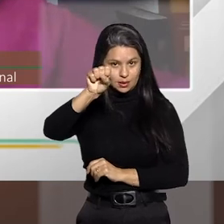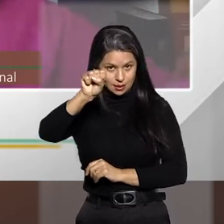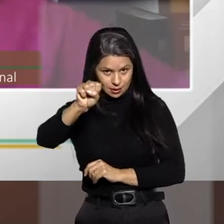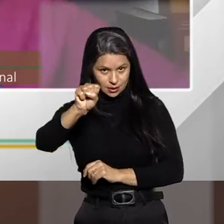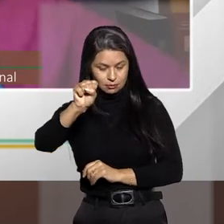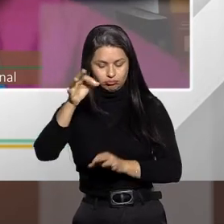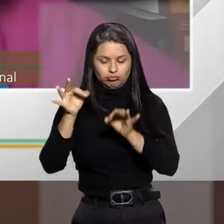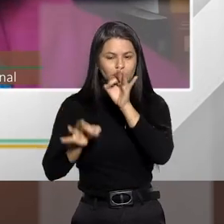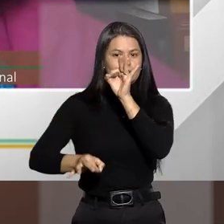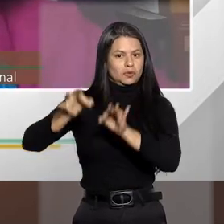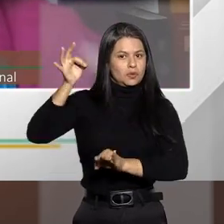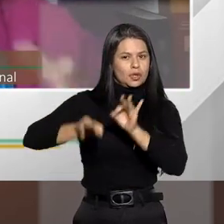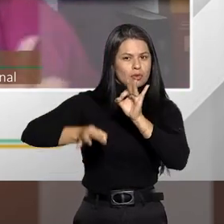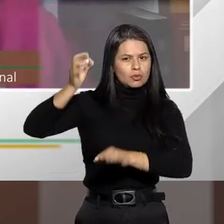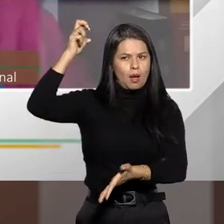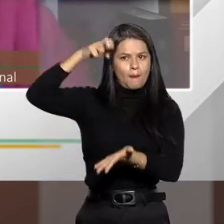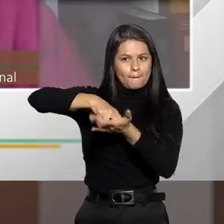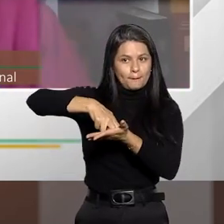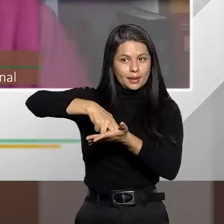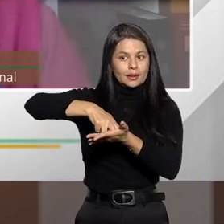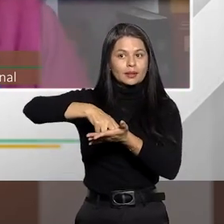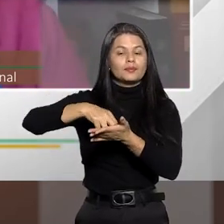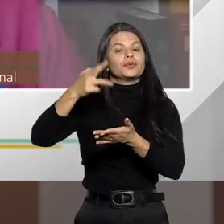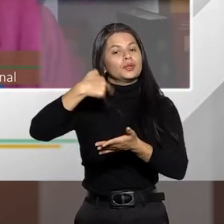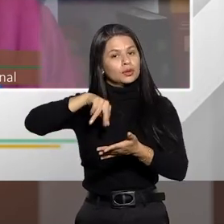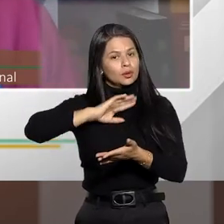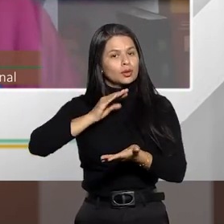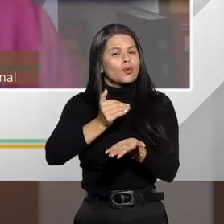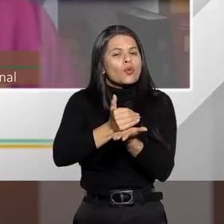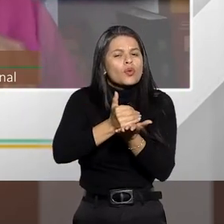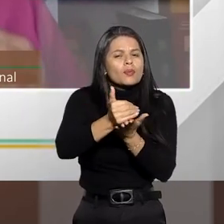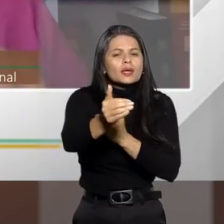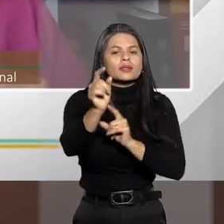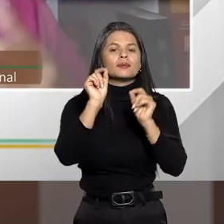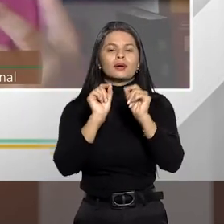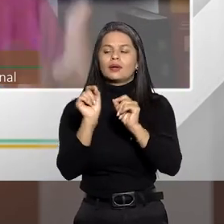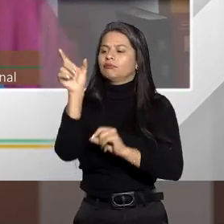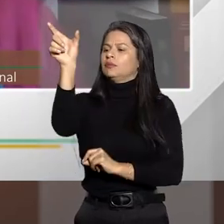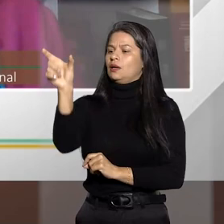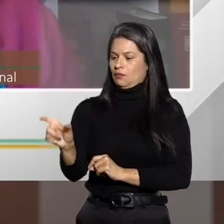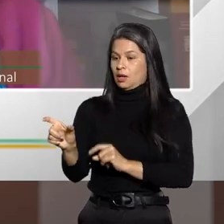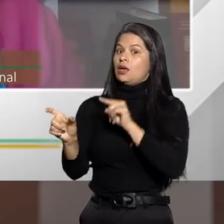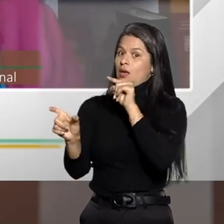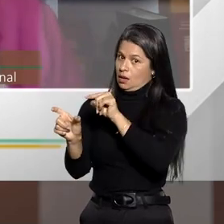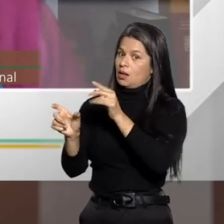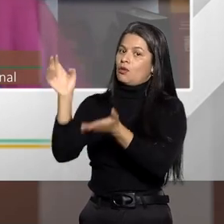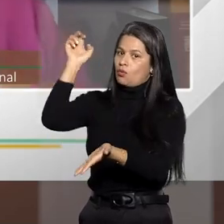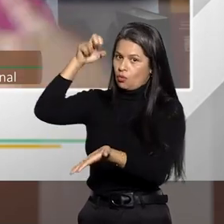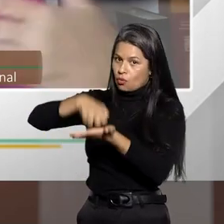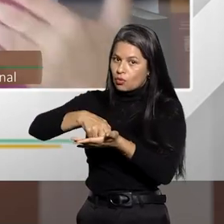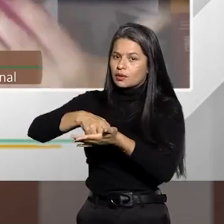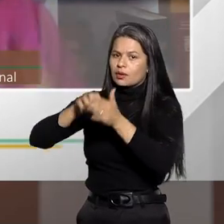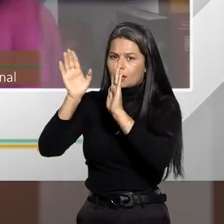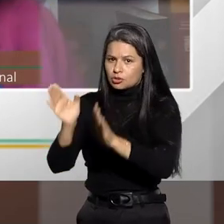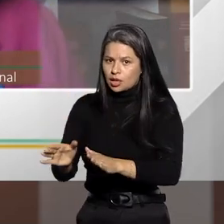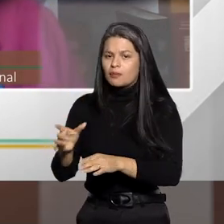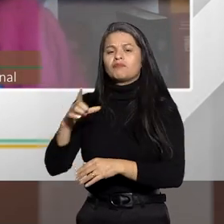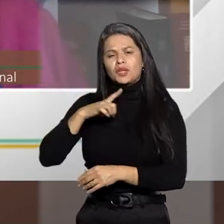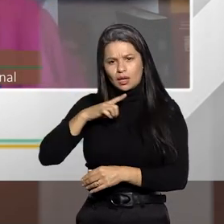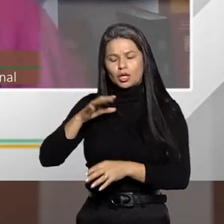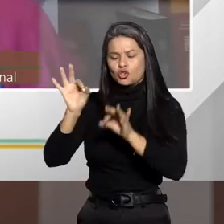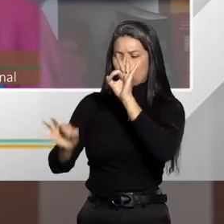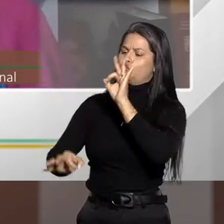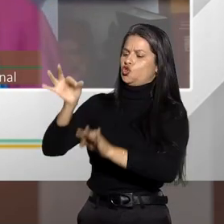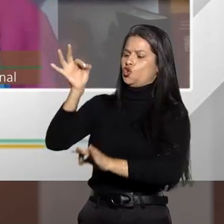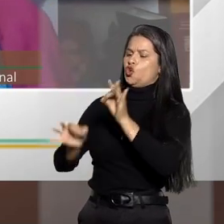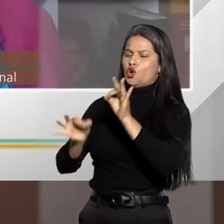execução da pena, nós partimos da premissa de que aquele indivíduo, ele foi condenado. Então, houve uma sentença,